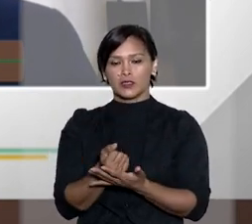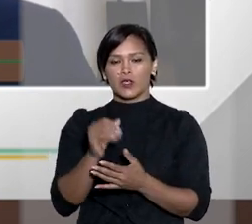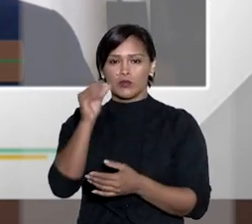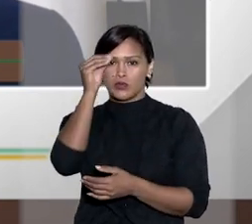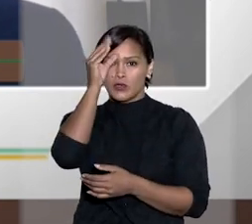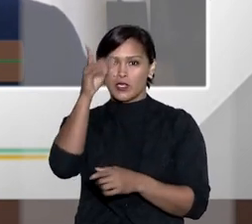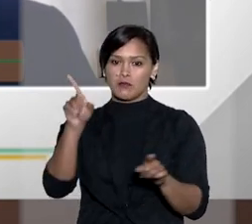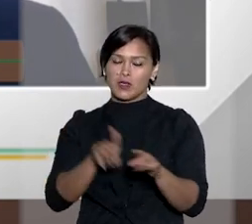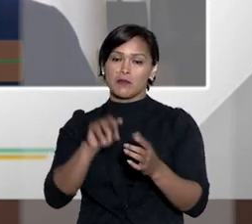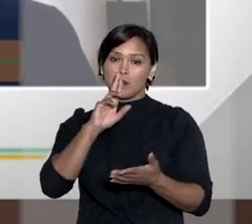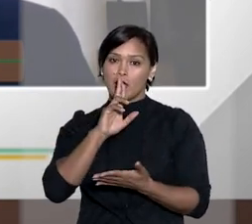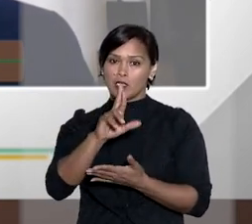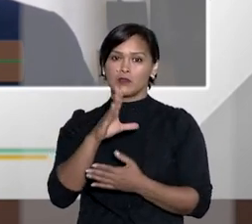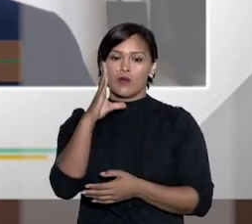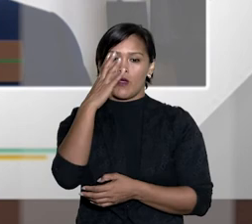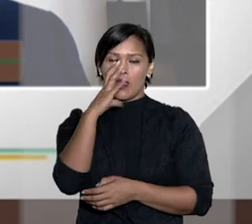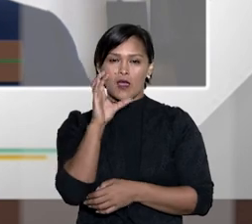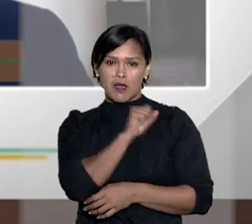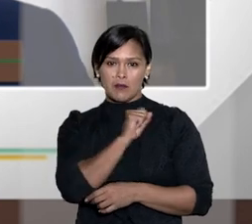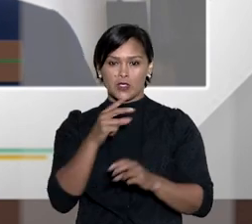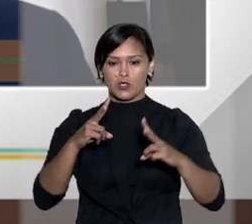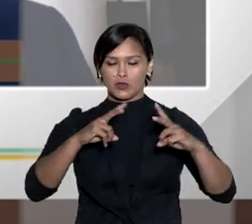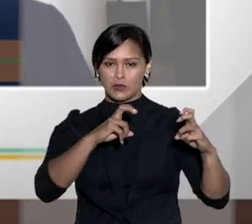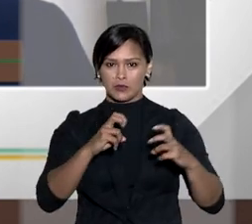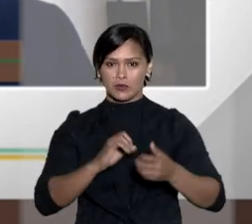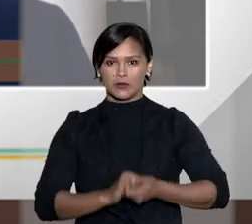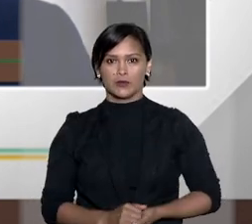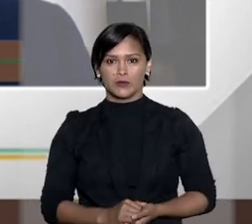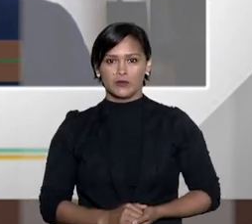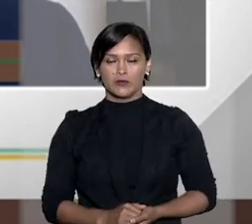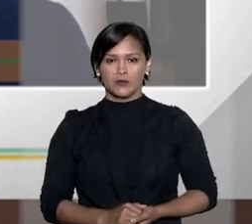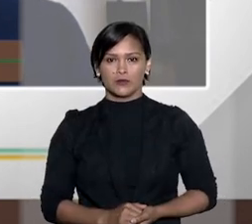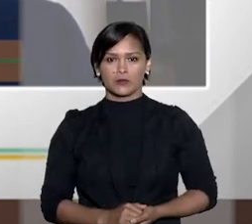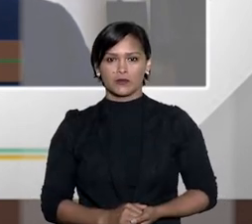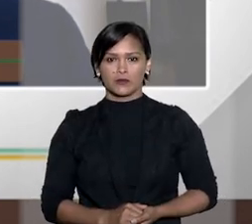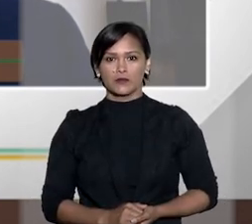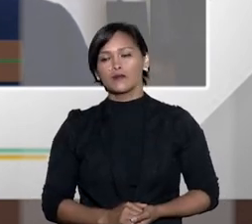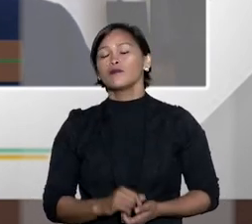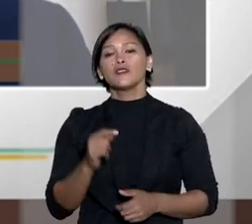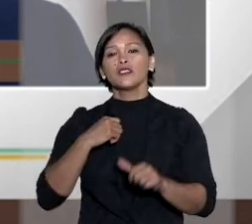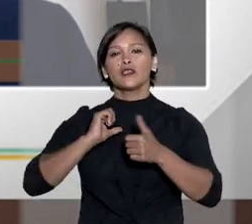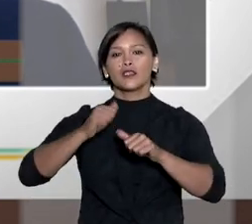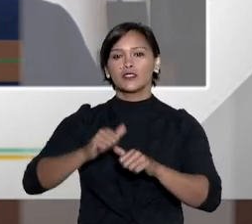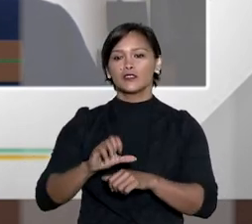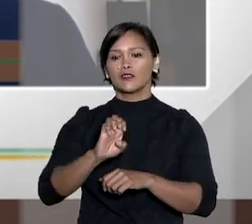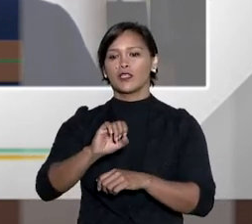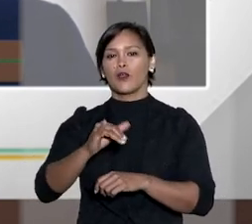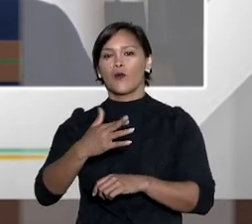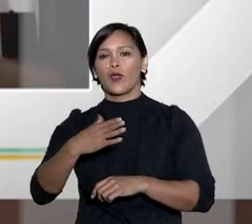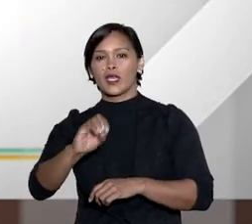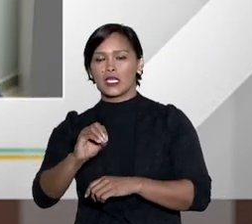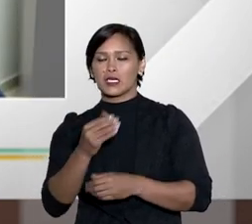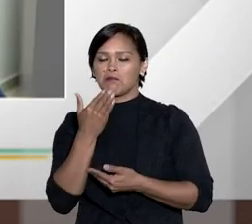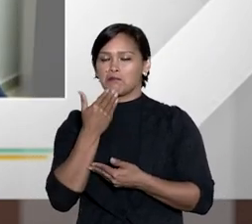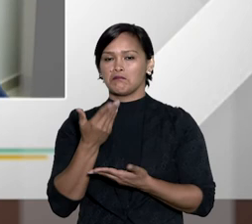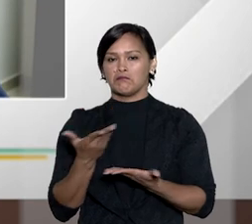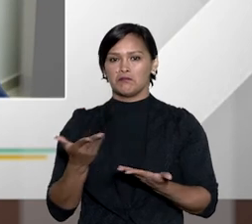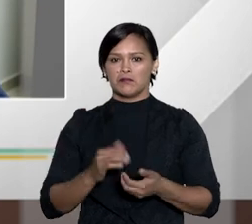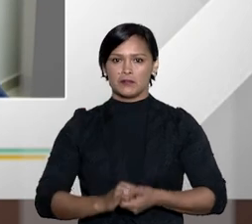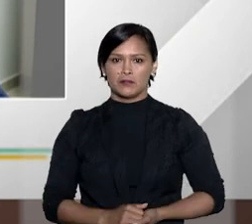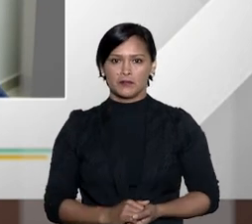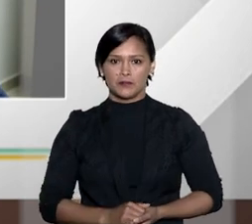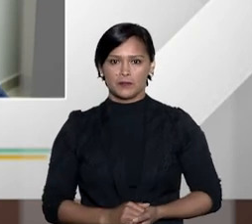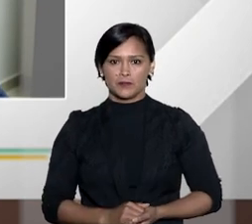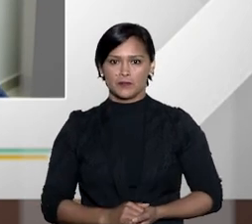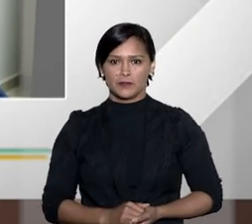viabiliza não só a aquisição desse conhecimento mas a solução dos seus conflitos e na sua